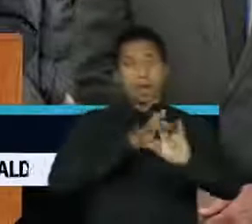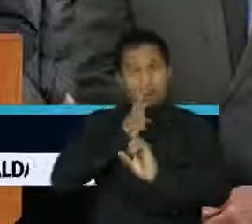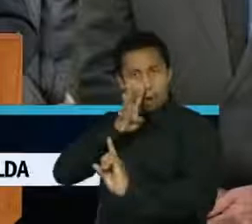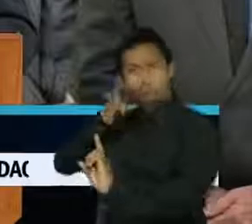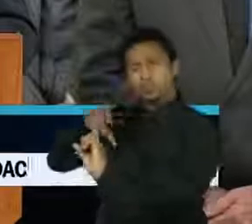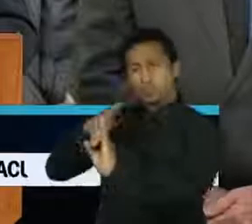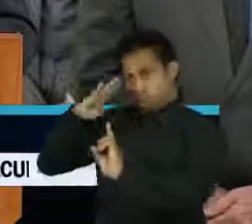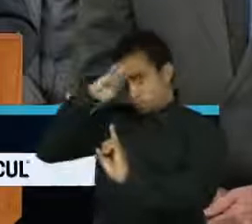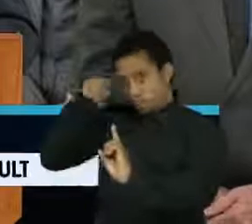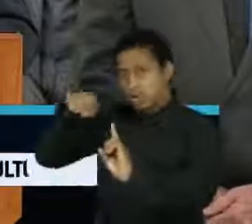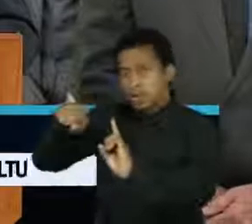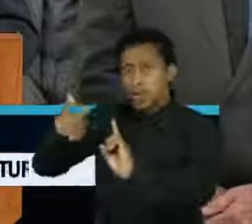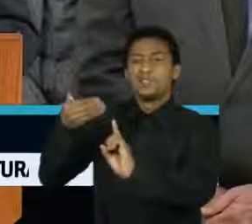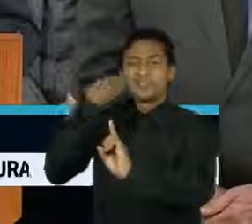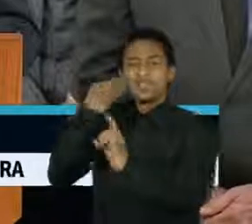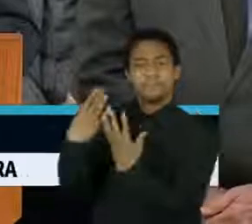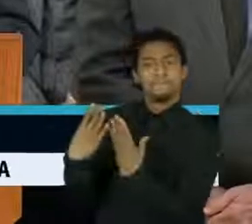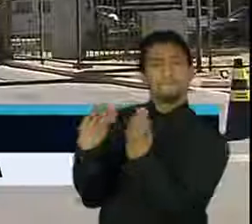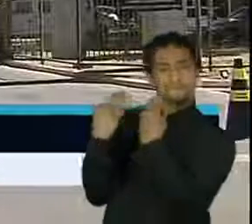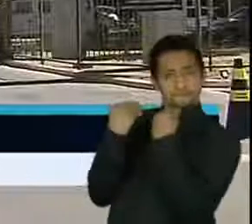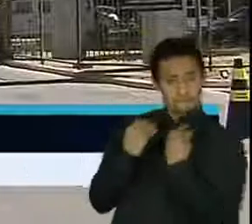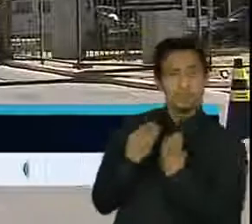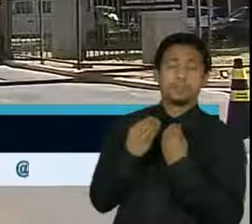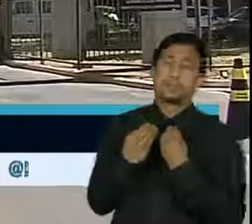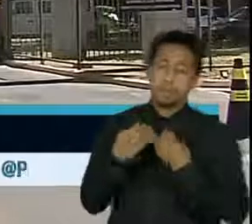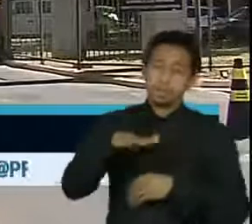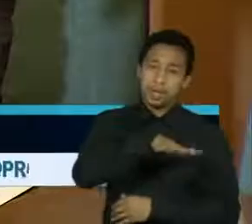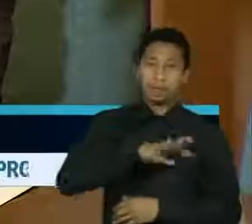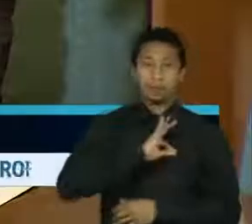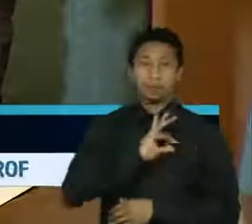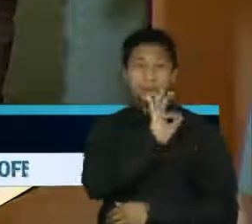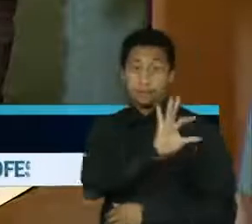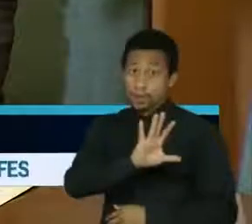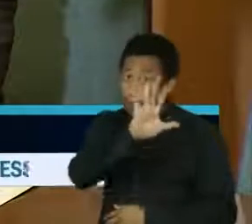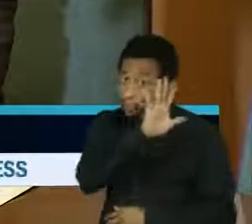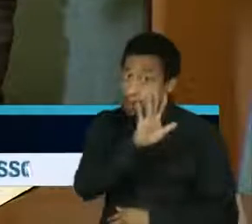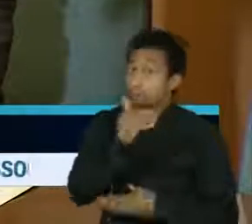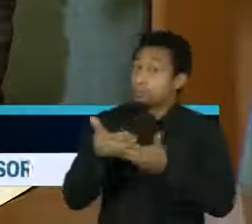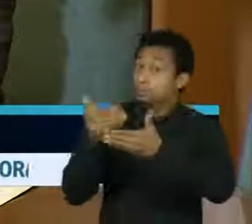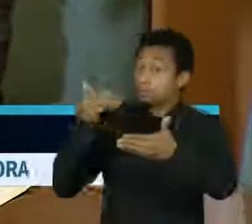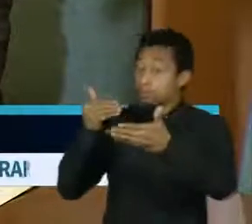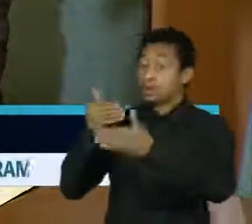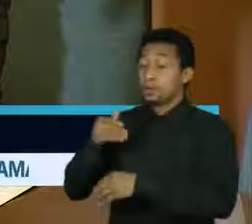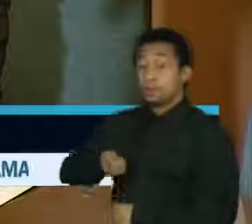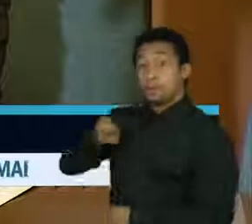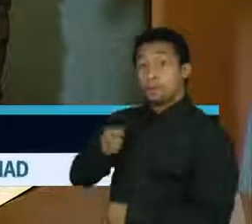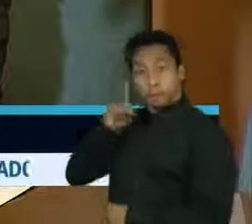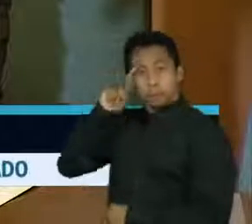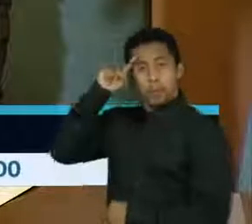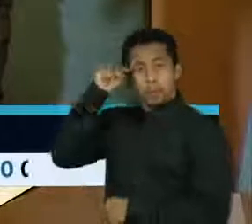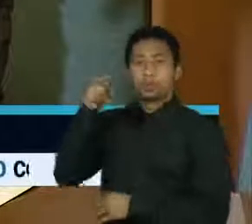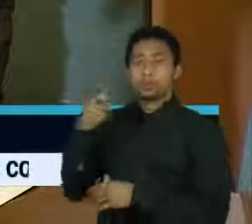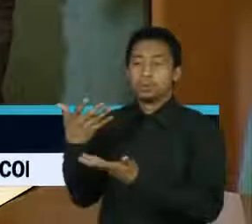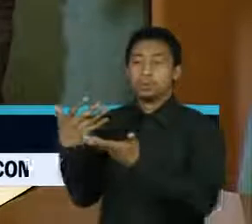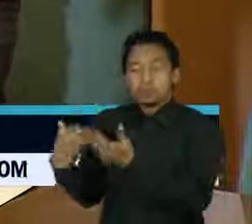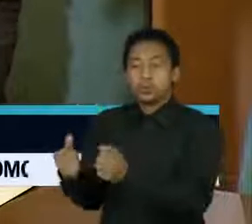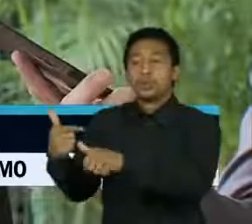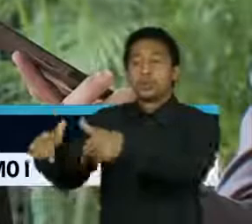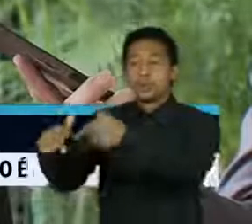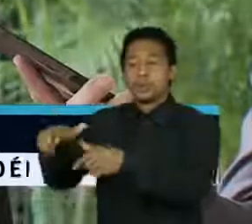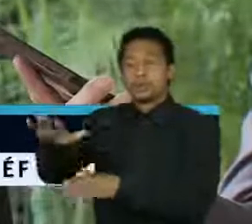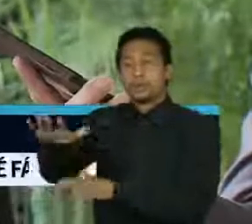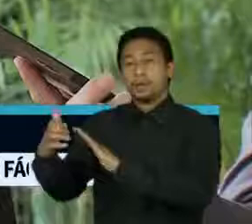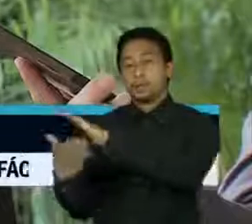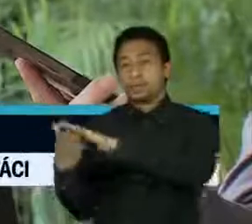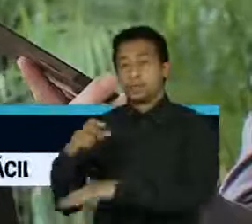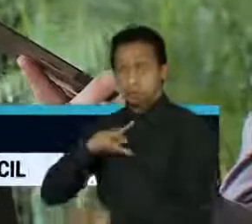Jair Bolsonaro de tentar intervir politicamente na Polícia Federal. Na época, Moro aceitou um convite para trabalhar na iniciativa privada